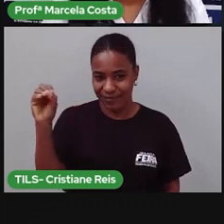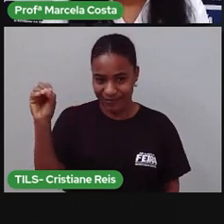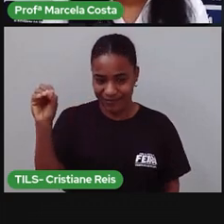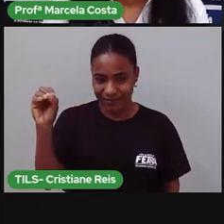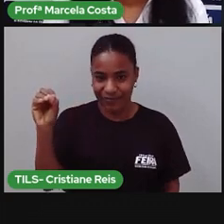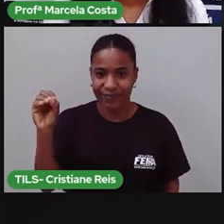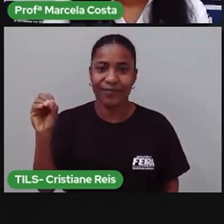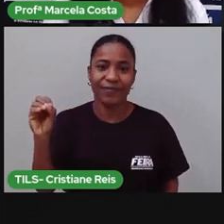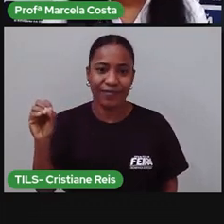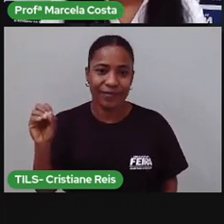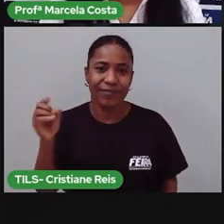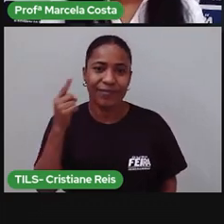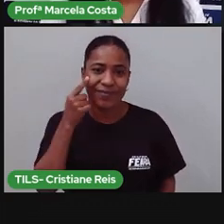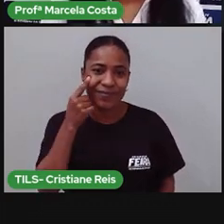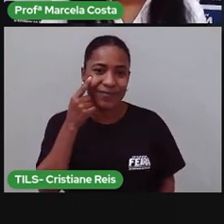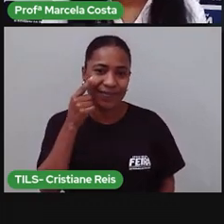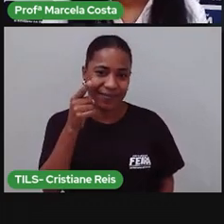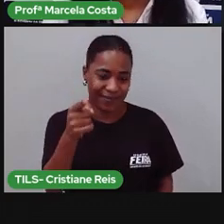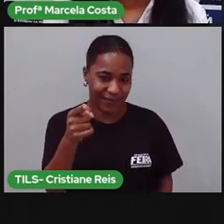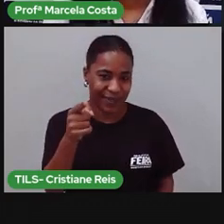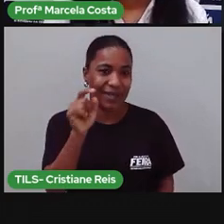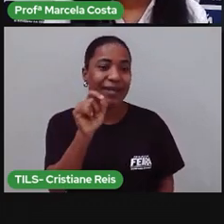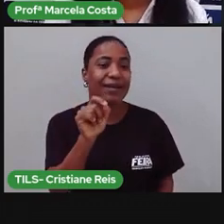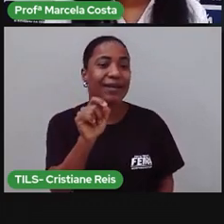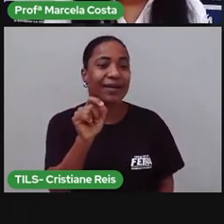E está destacado aqui, né? Maria.